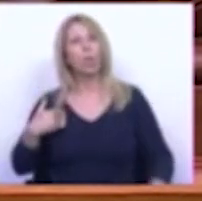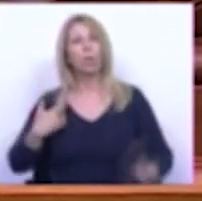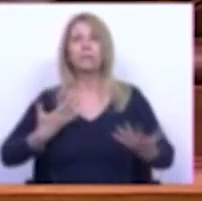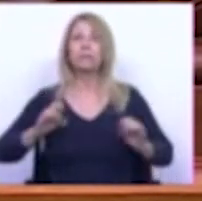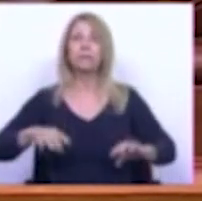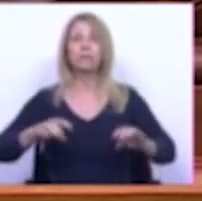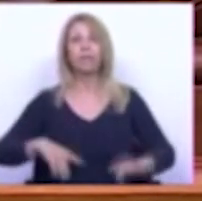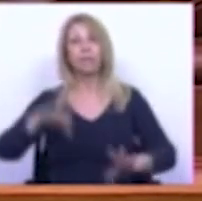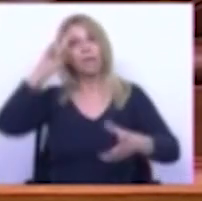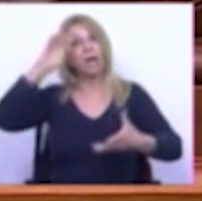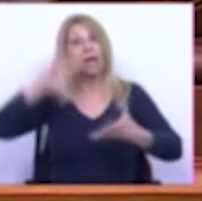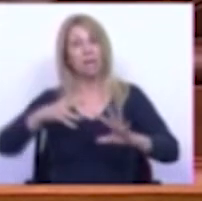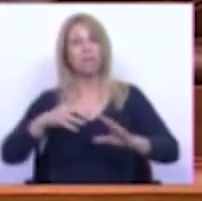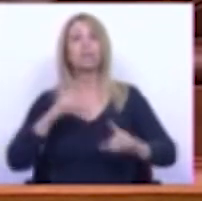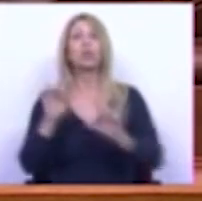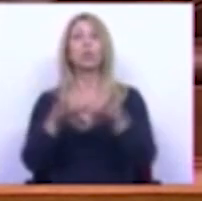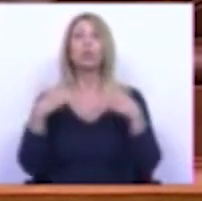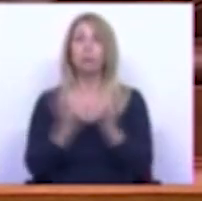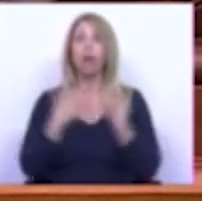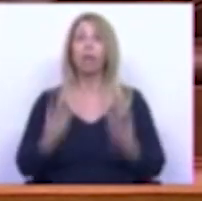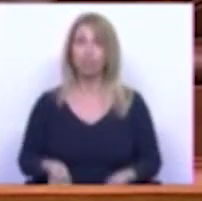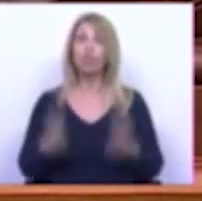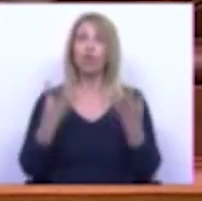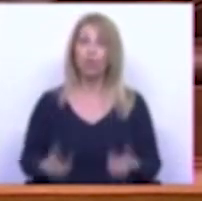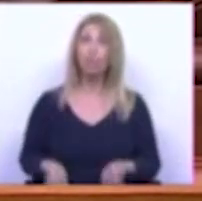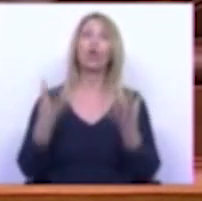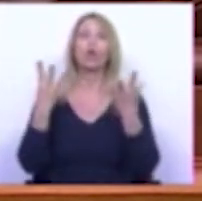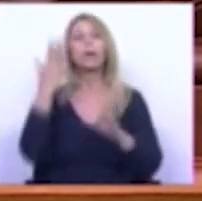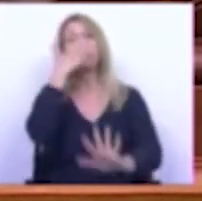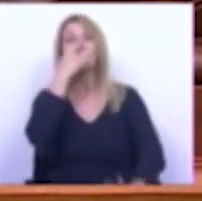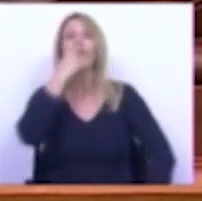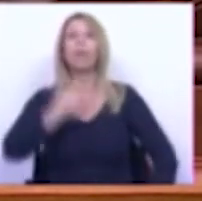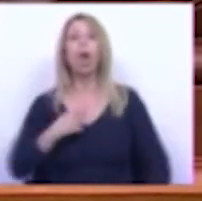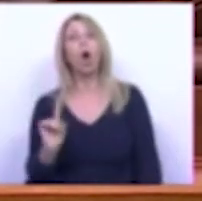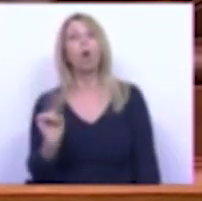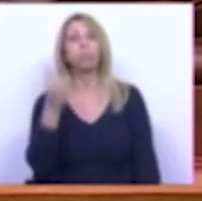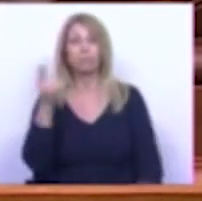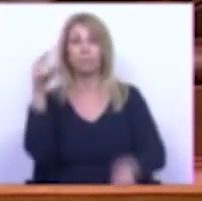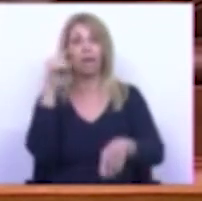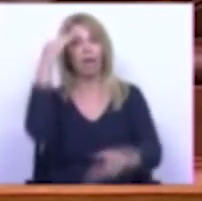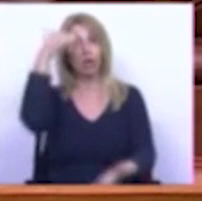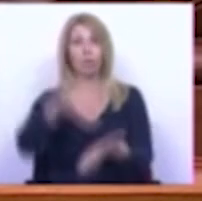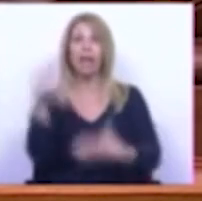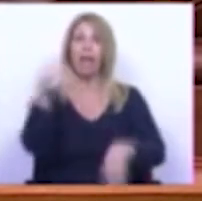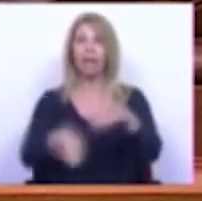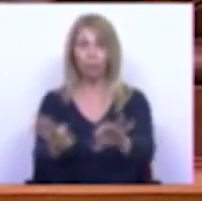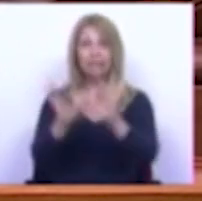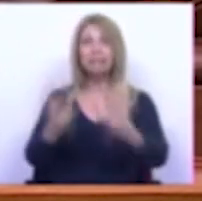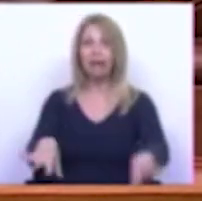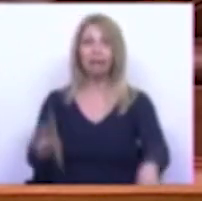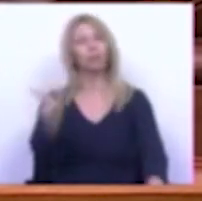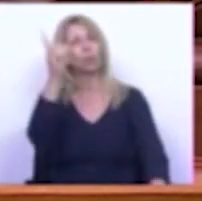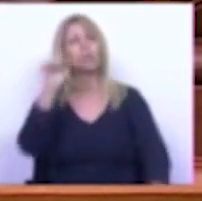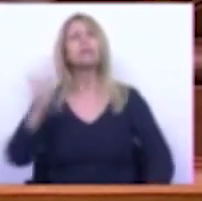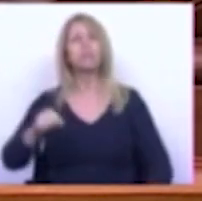conseguiu-se conseguimos se tivéssemos falhado seguramente os resultados eleitorais não seriam o que foram sim há uma guerra na